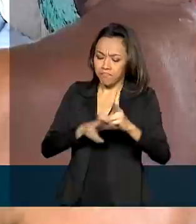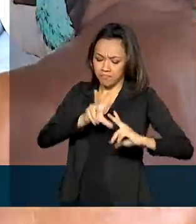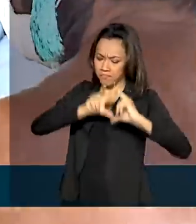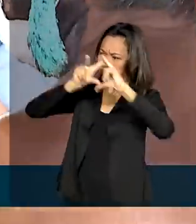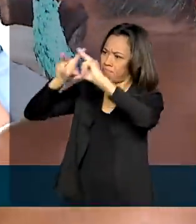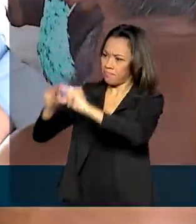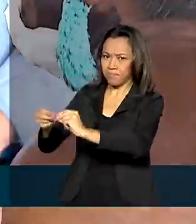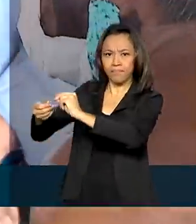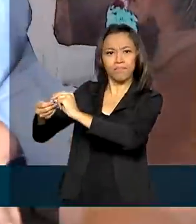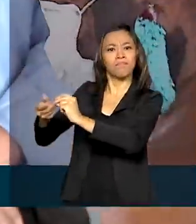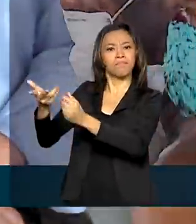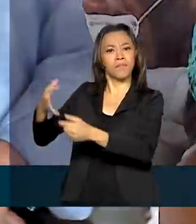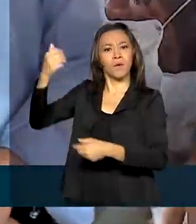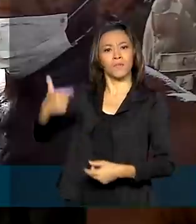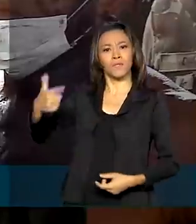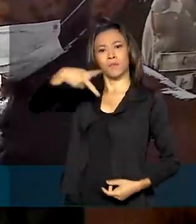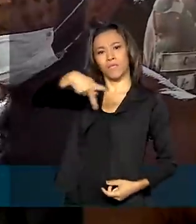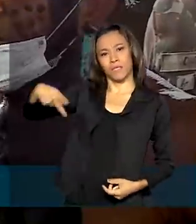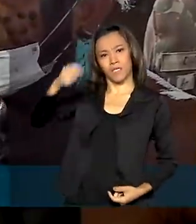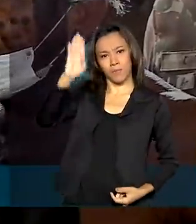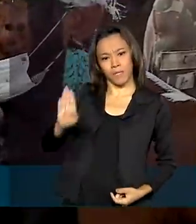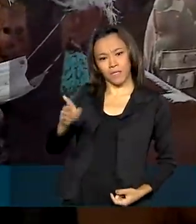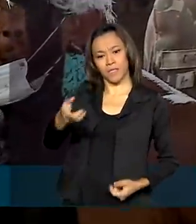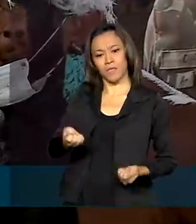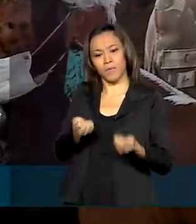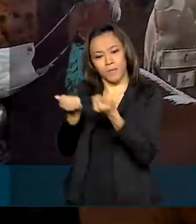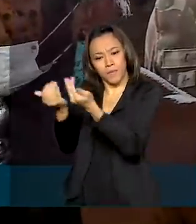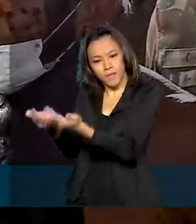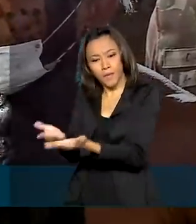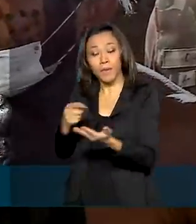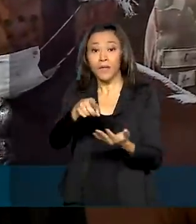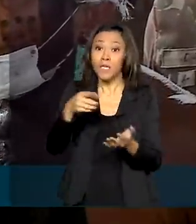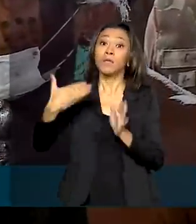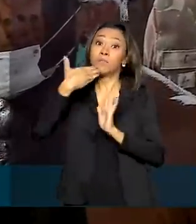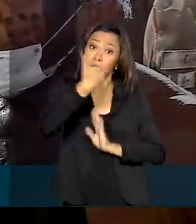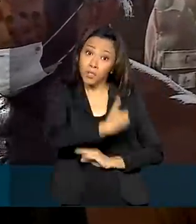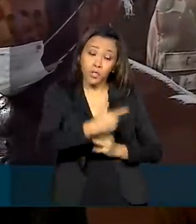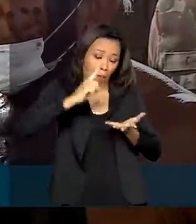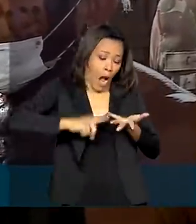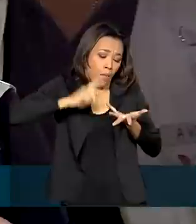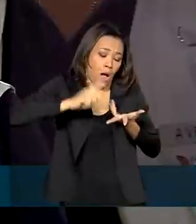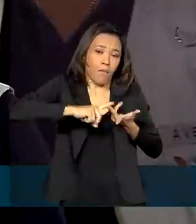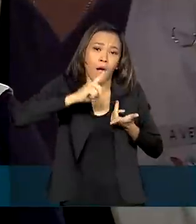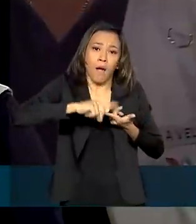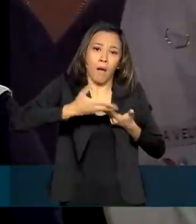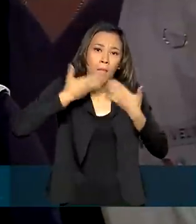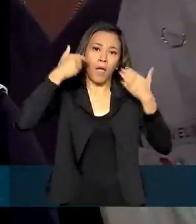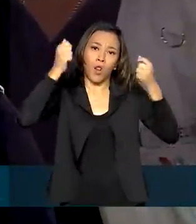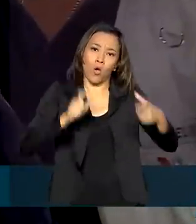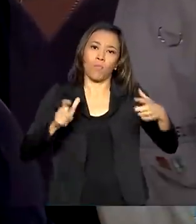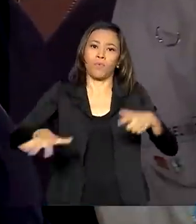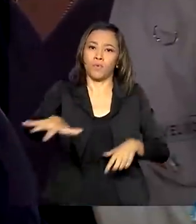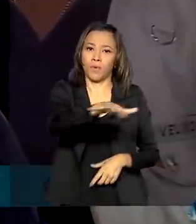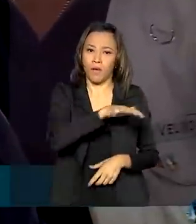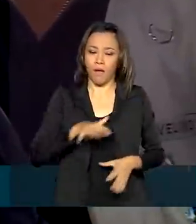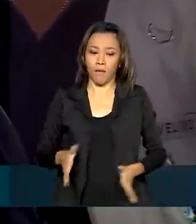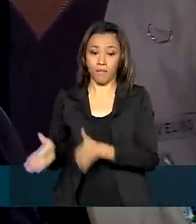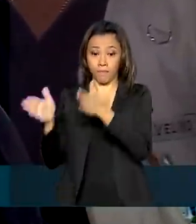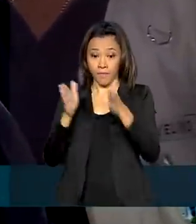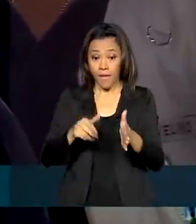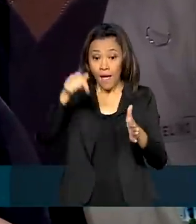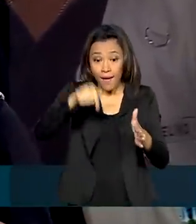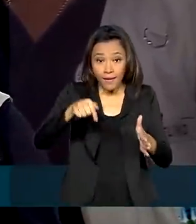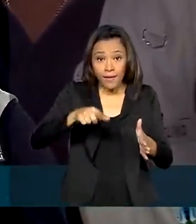com uma honraria reservada aos líderes e aproveitou para reivindicar melhorias para a região. A pessoa aqui tem acesso à